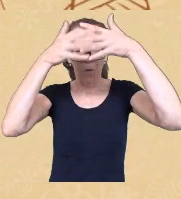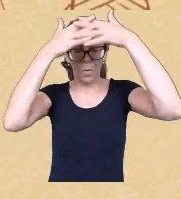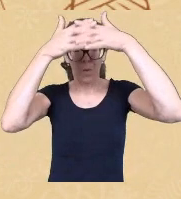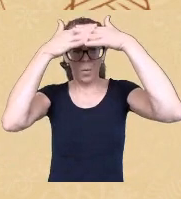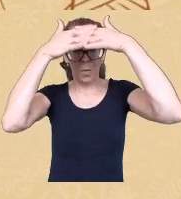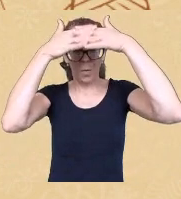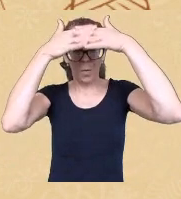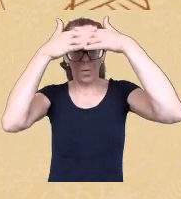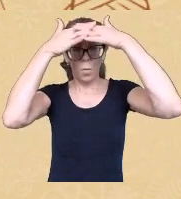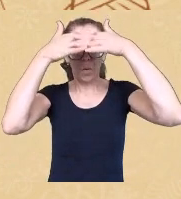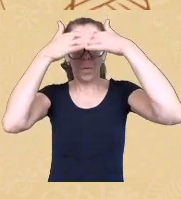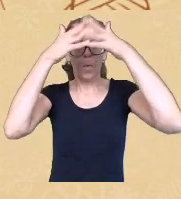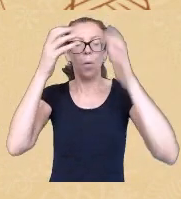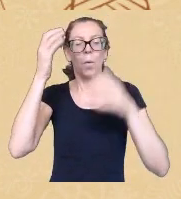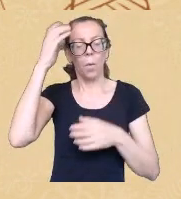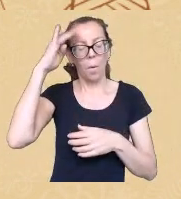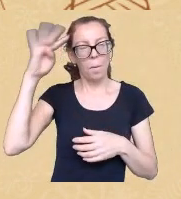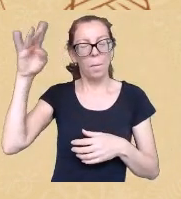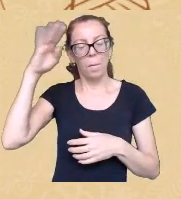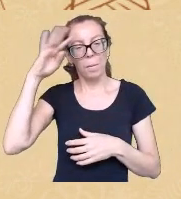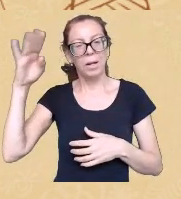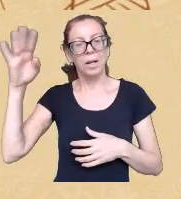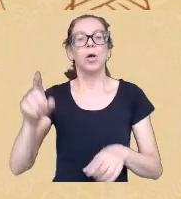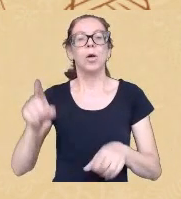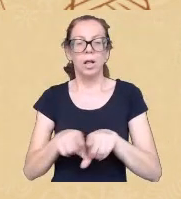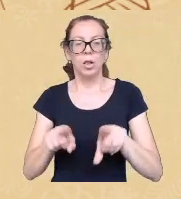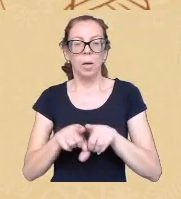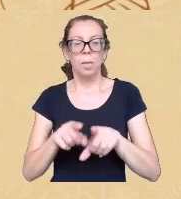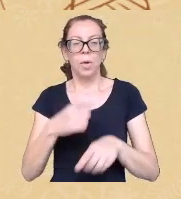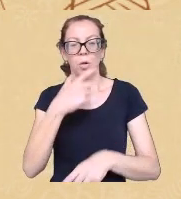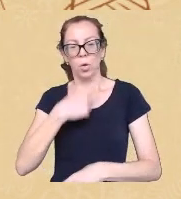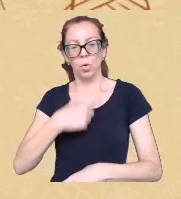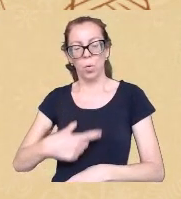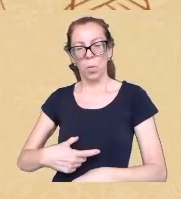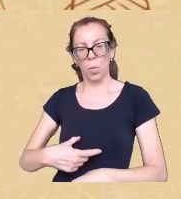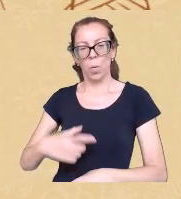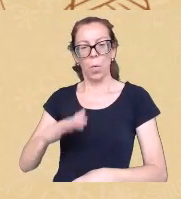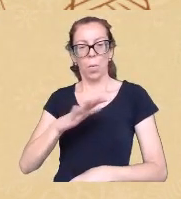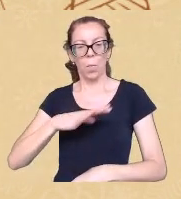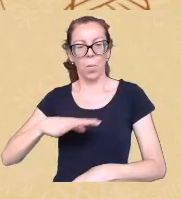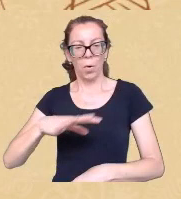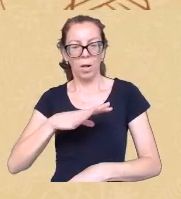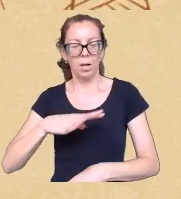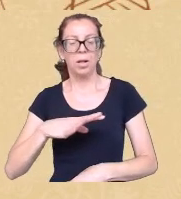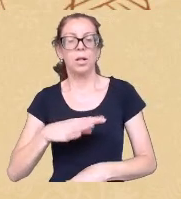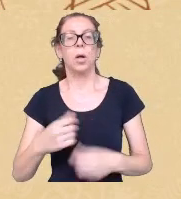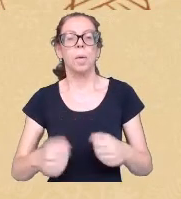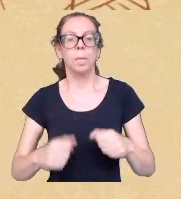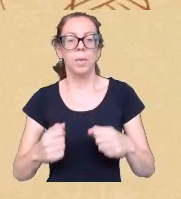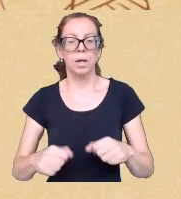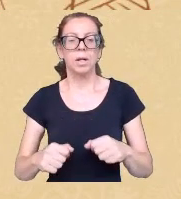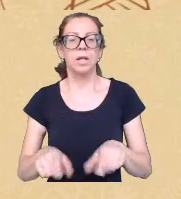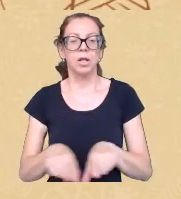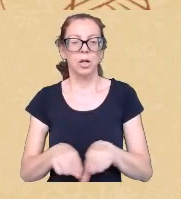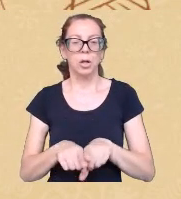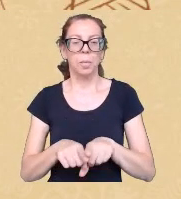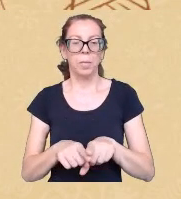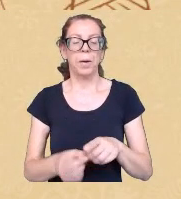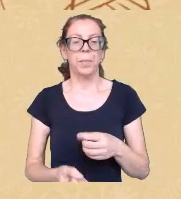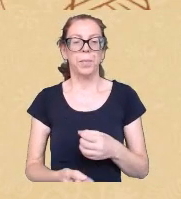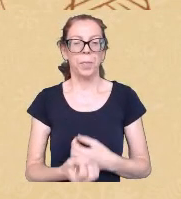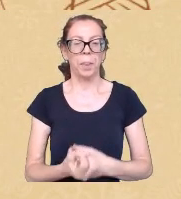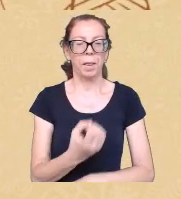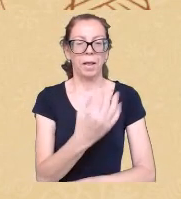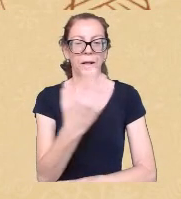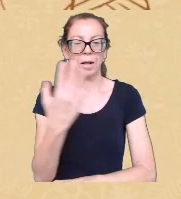porque o nosso corpo também é um território também precisa né desse reflorestamento então é isso Raivete muito obrigada